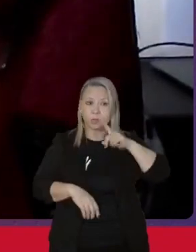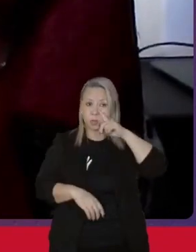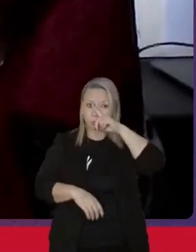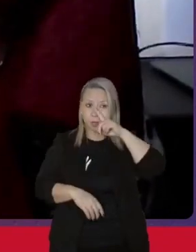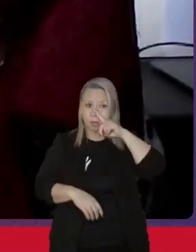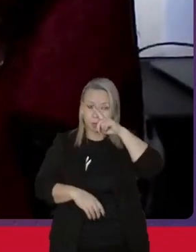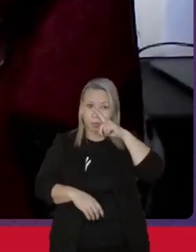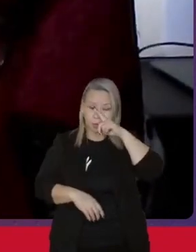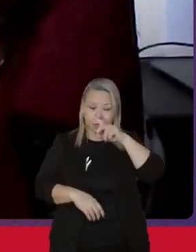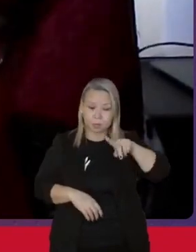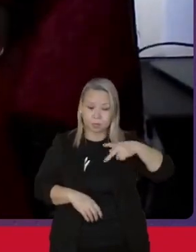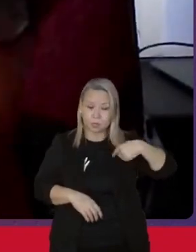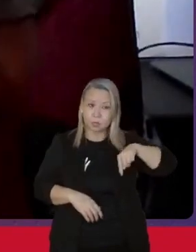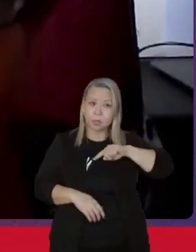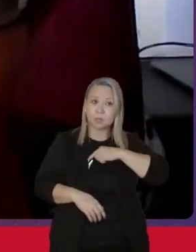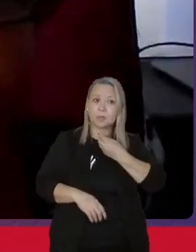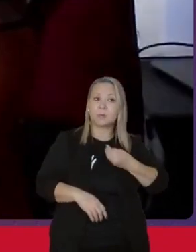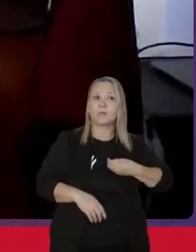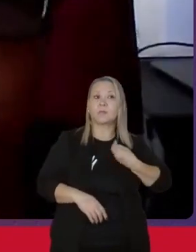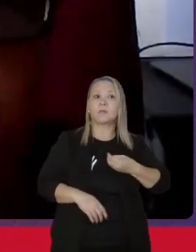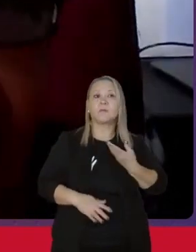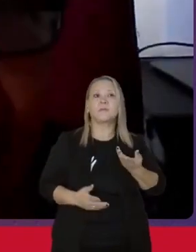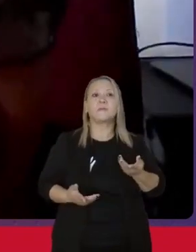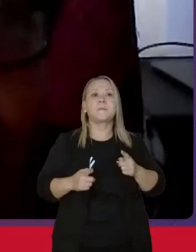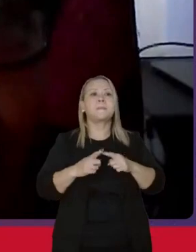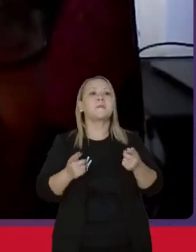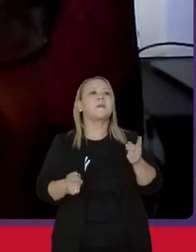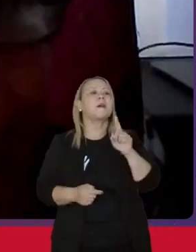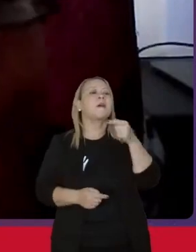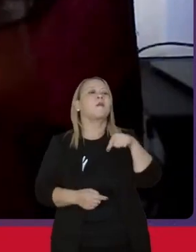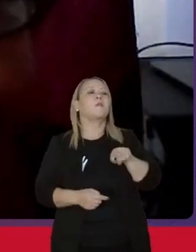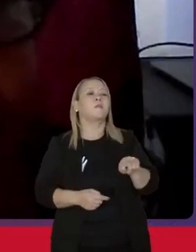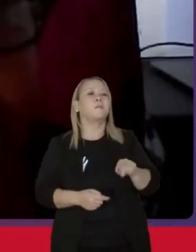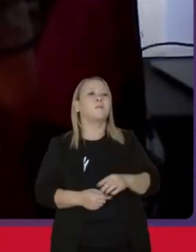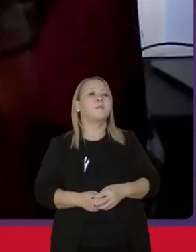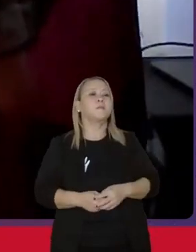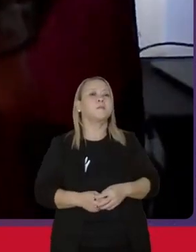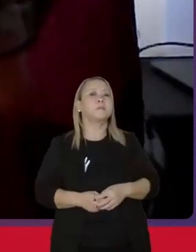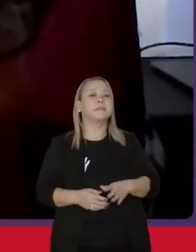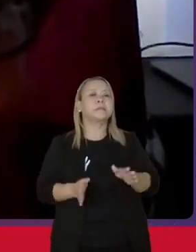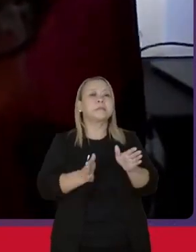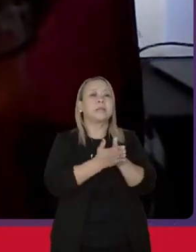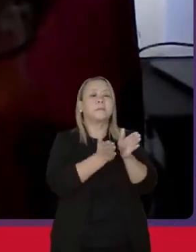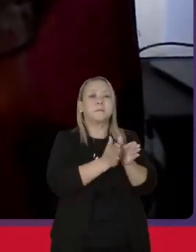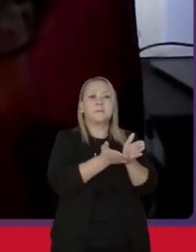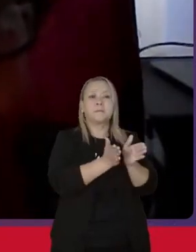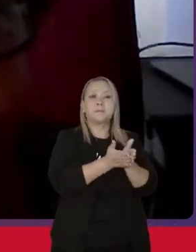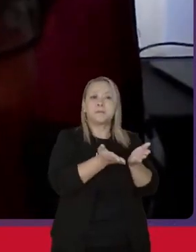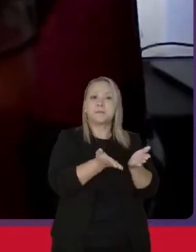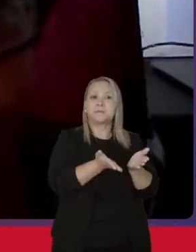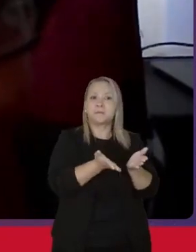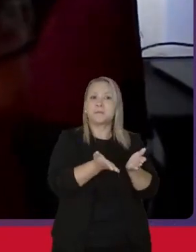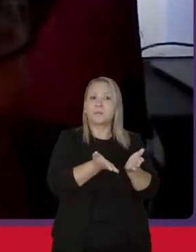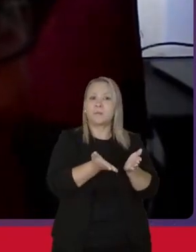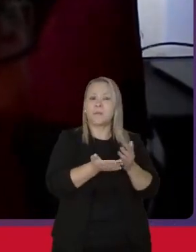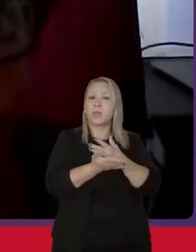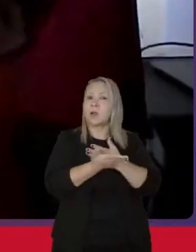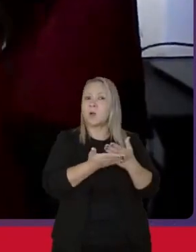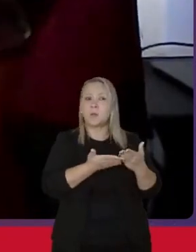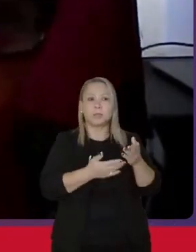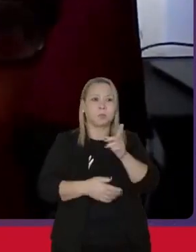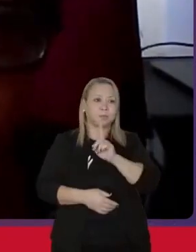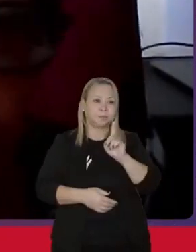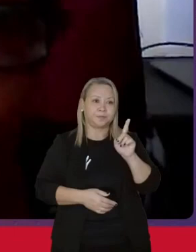para as nossas vidas. Mas não foi aí que a pobreza iniciou.